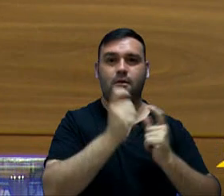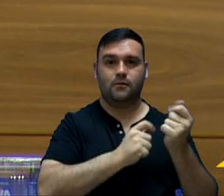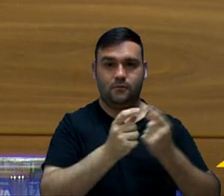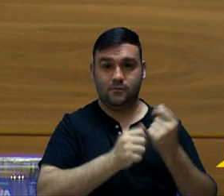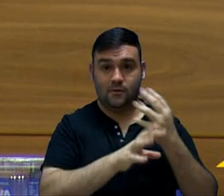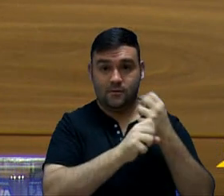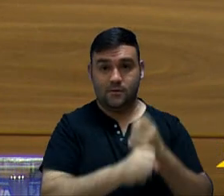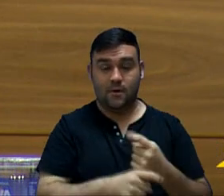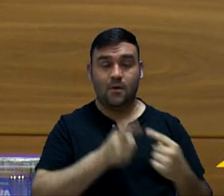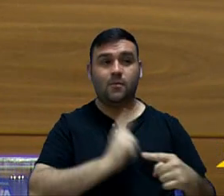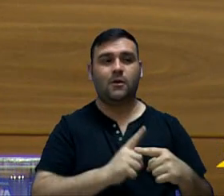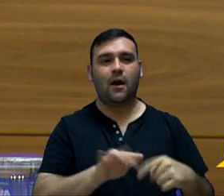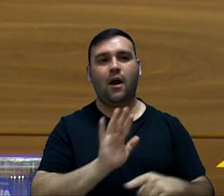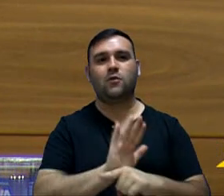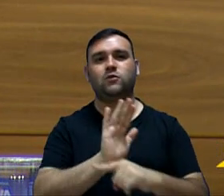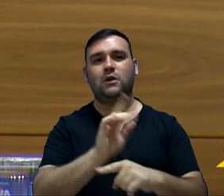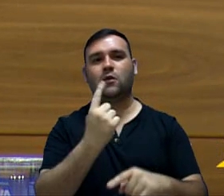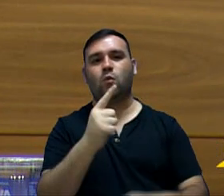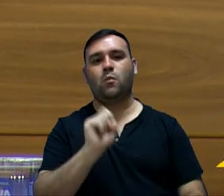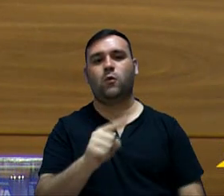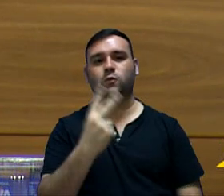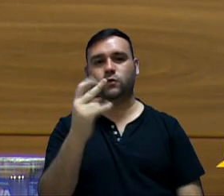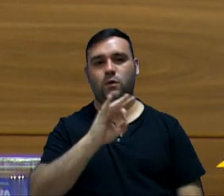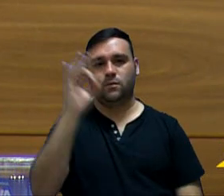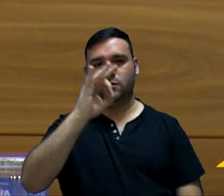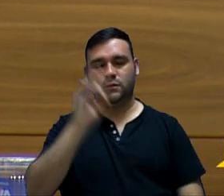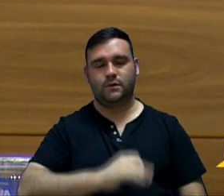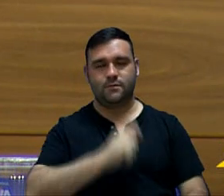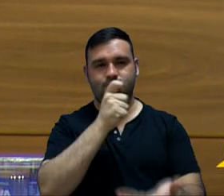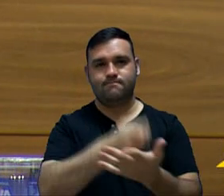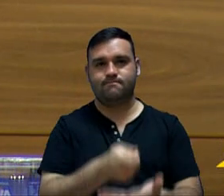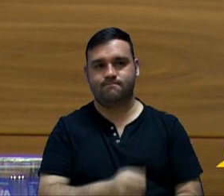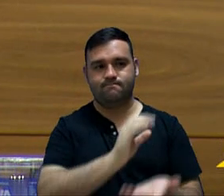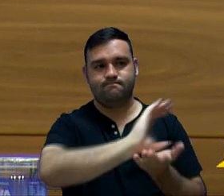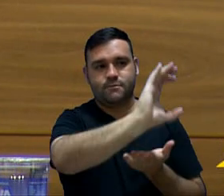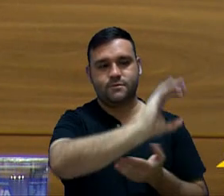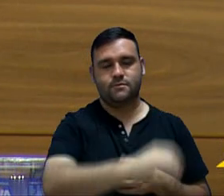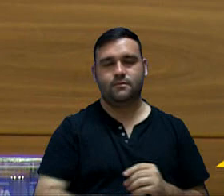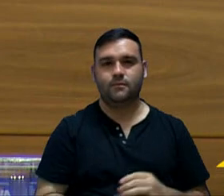poder contemplar 1,2% para as emendas impositivas.